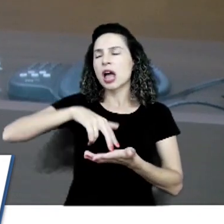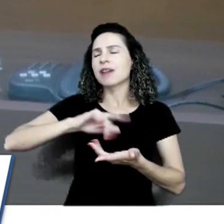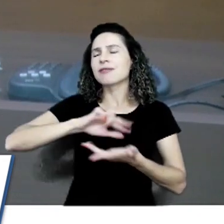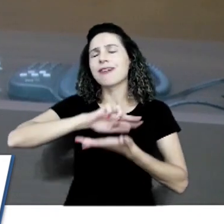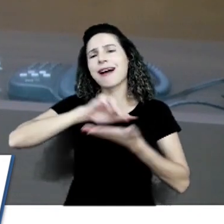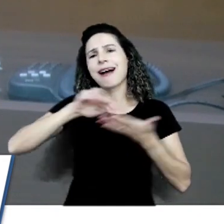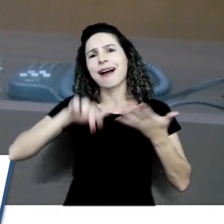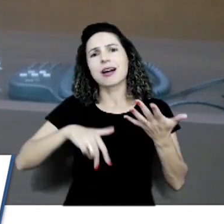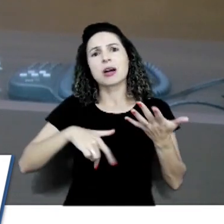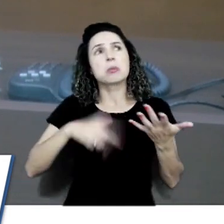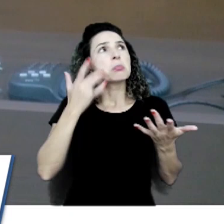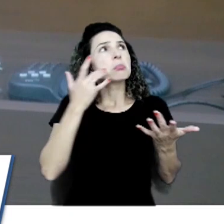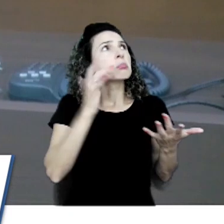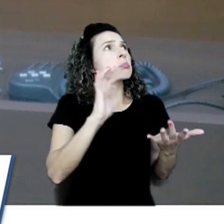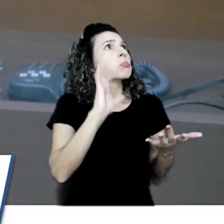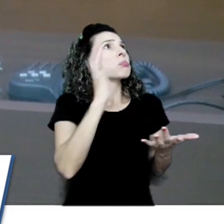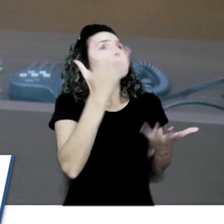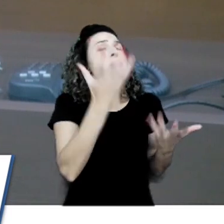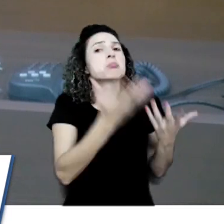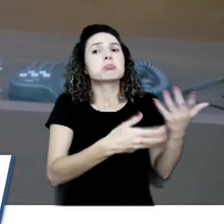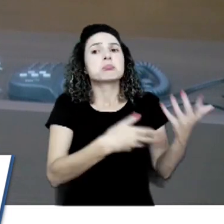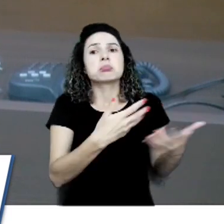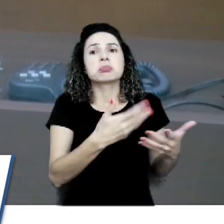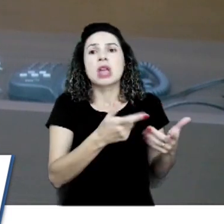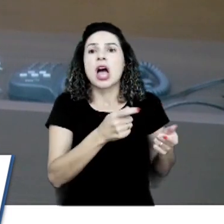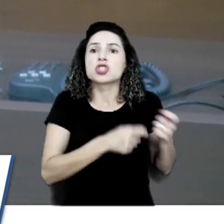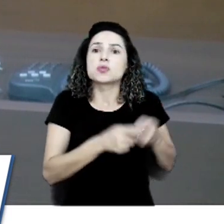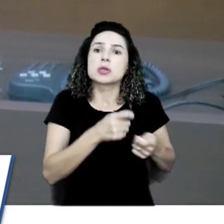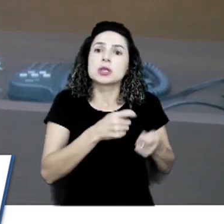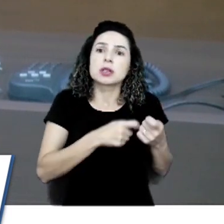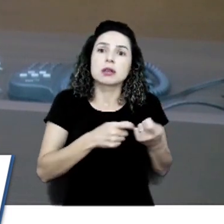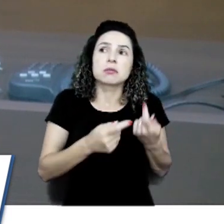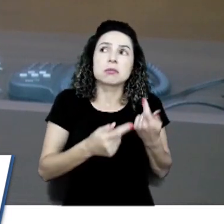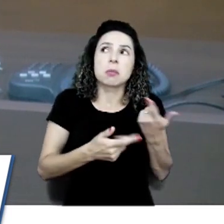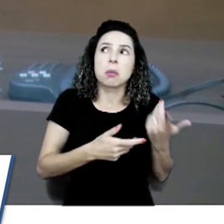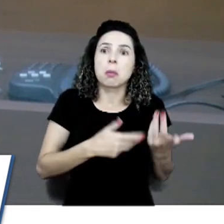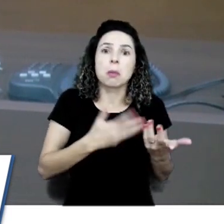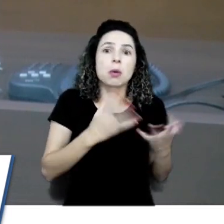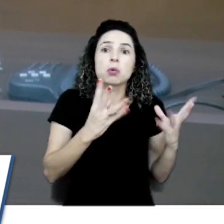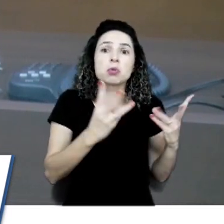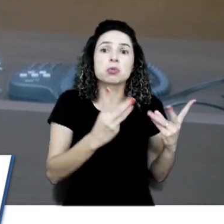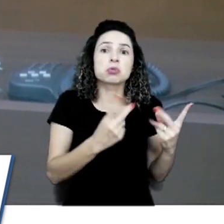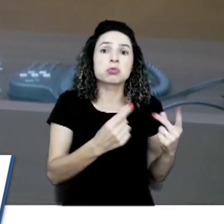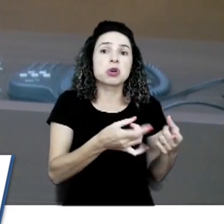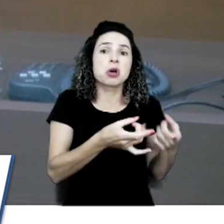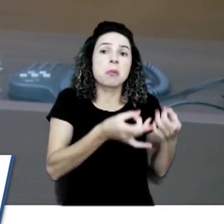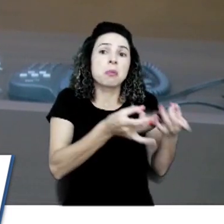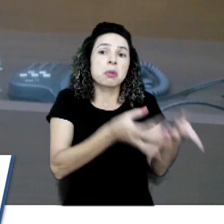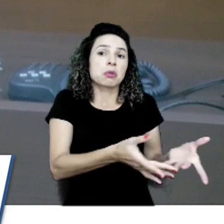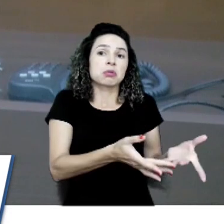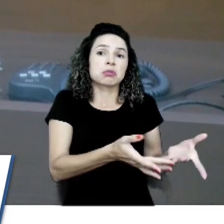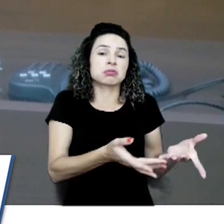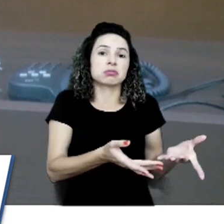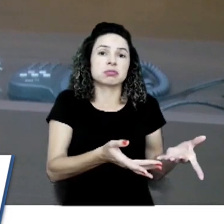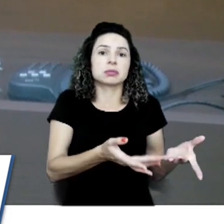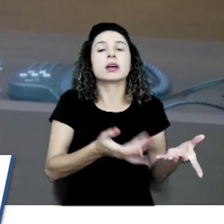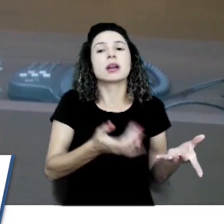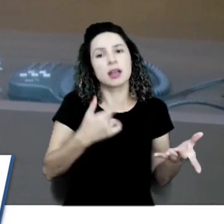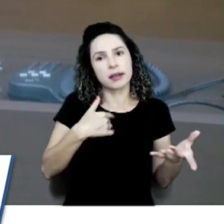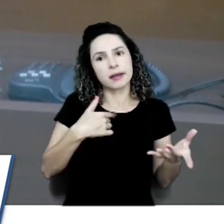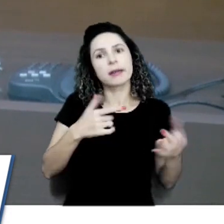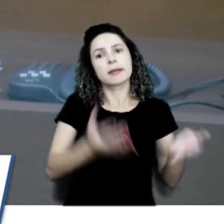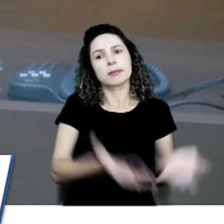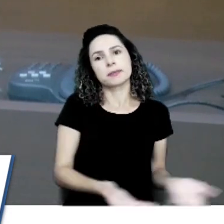sei o que foi que aconteceu, se foi a administração, que simplesmente abandonou aquilo. E quantas caçambas eram